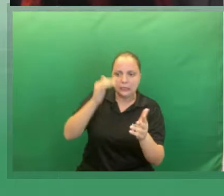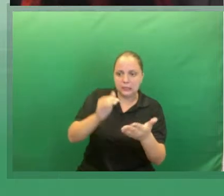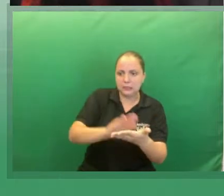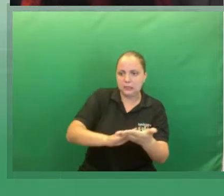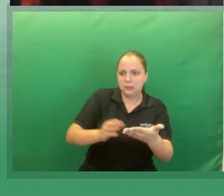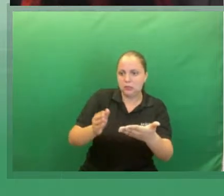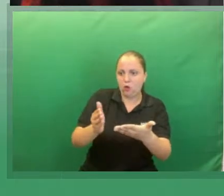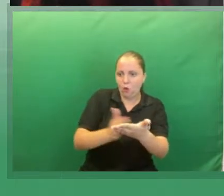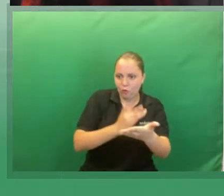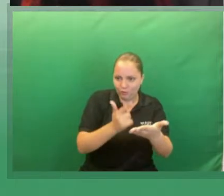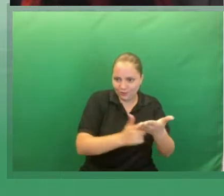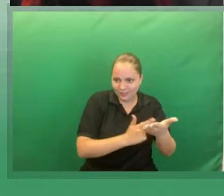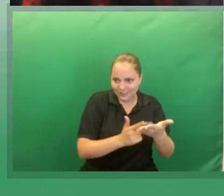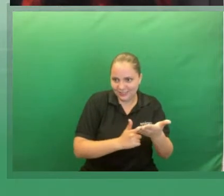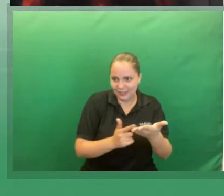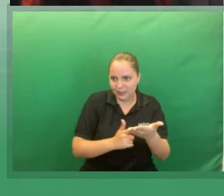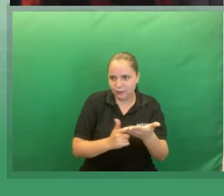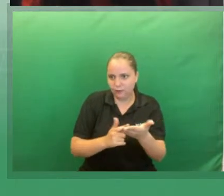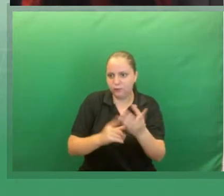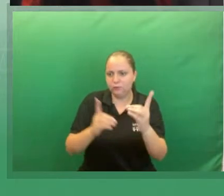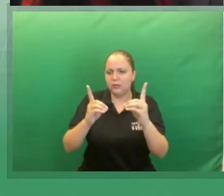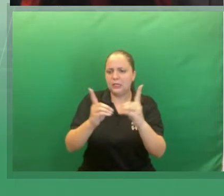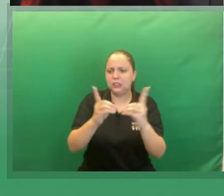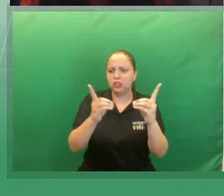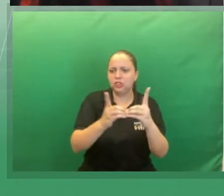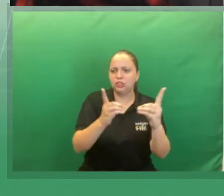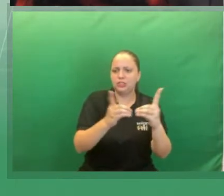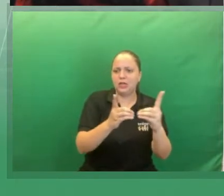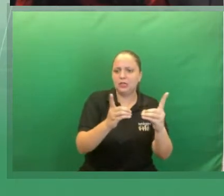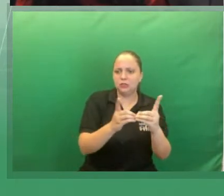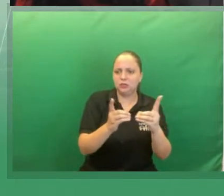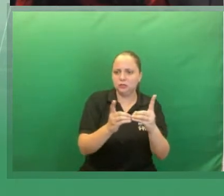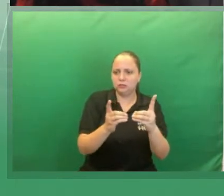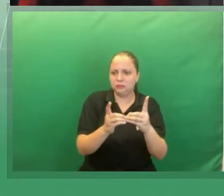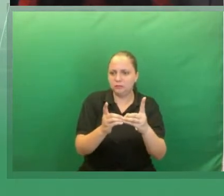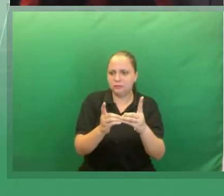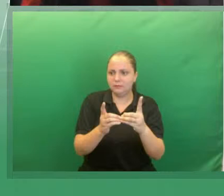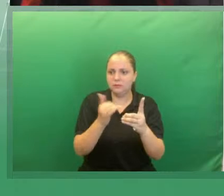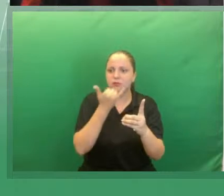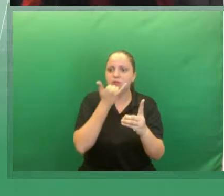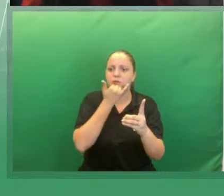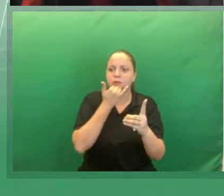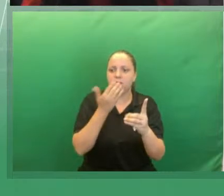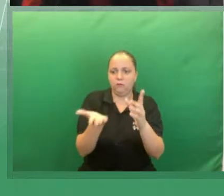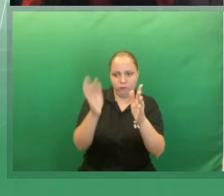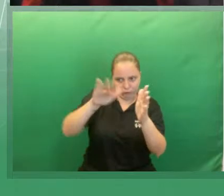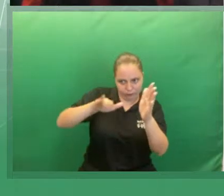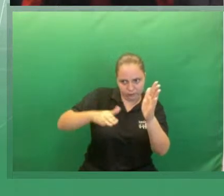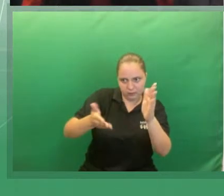livros paradidáticos porque pode deixar aí professor, por favor.